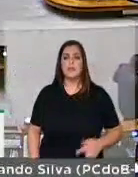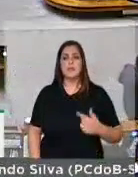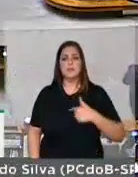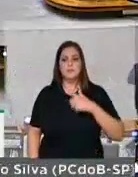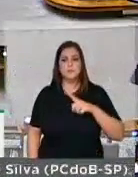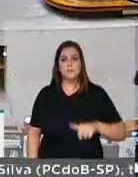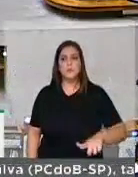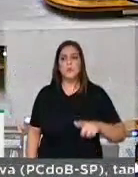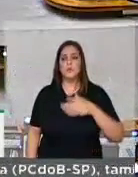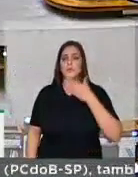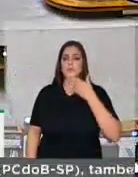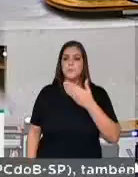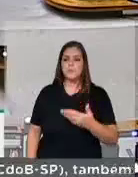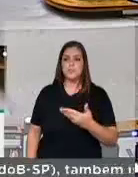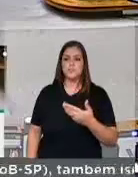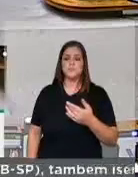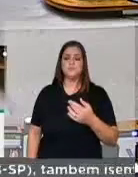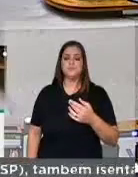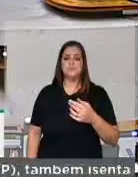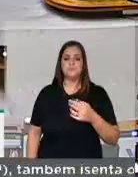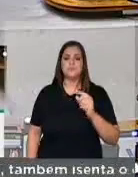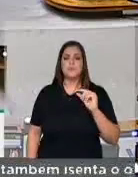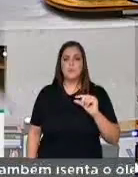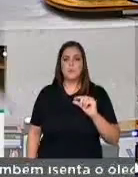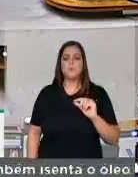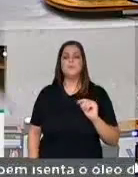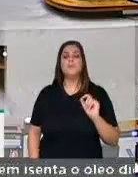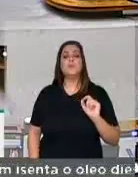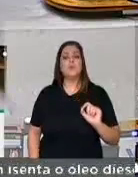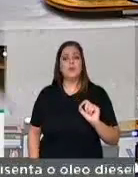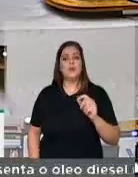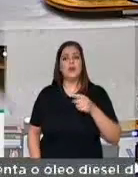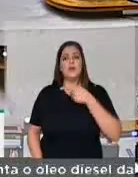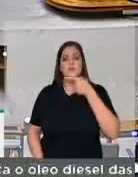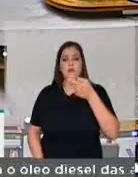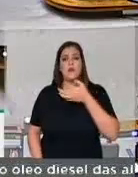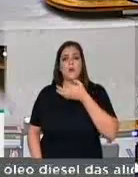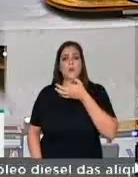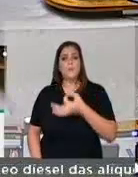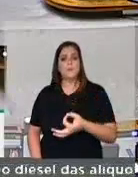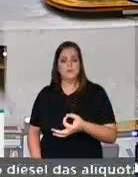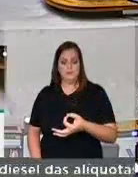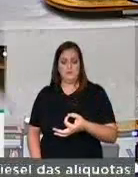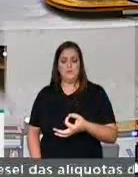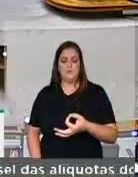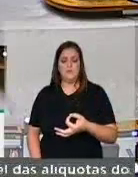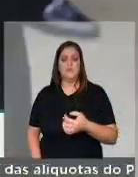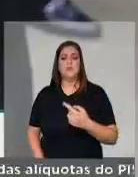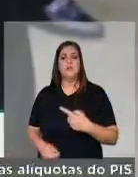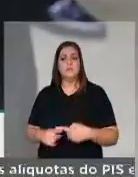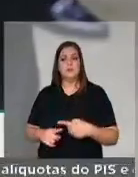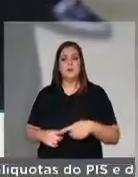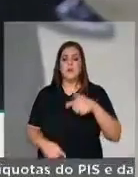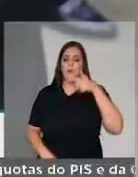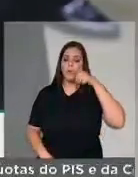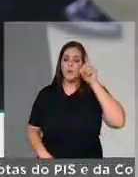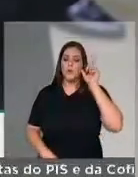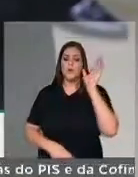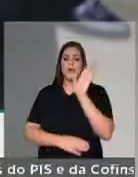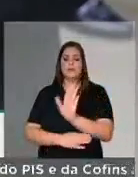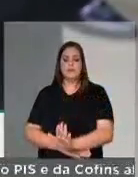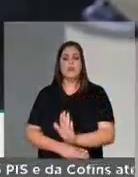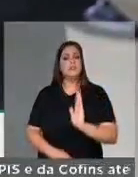vez de explanar a minha opinião e pude ter a oportunidade de fazê-lo na tarde de ontem